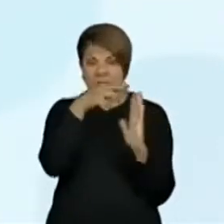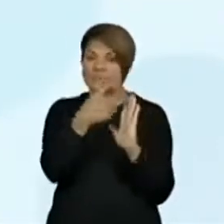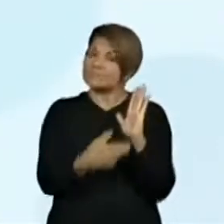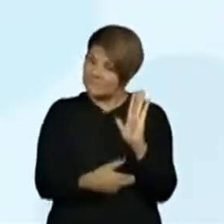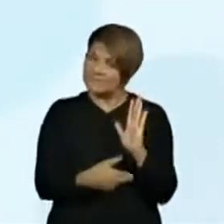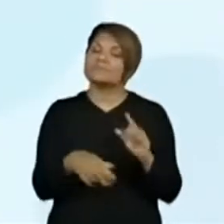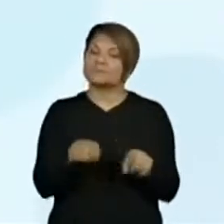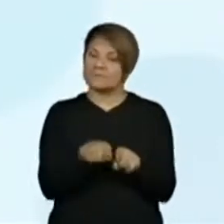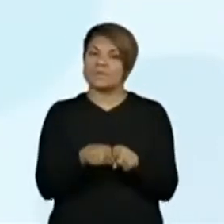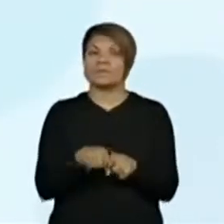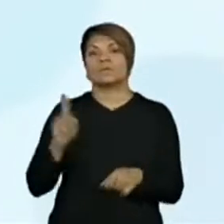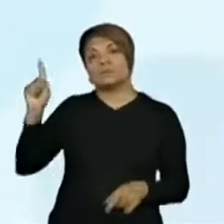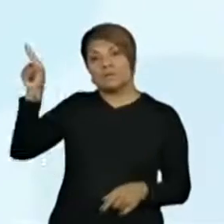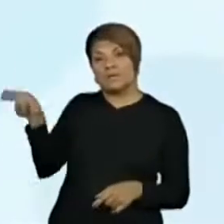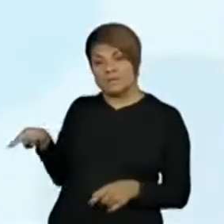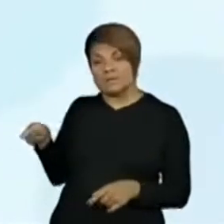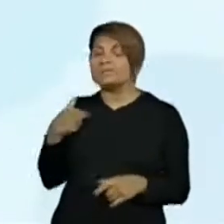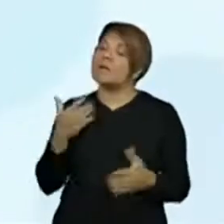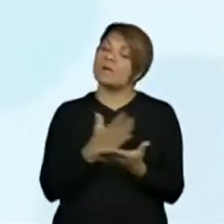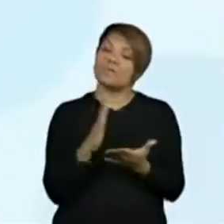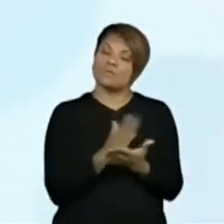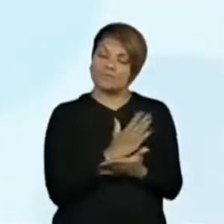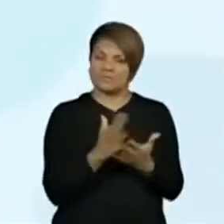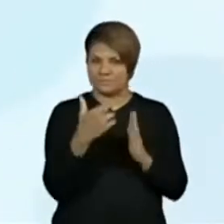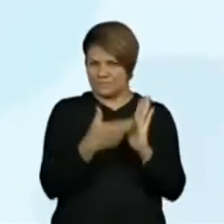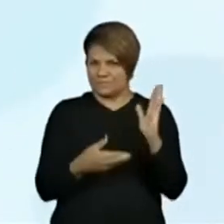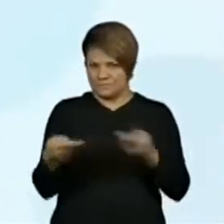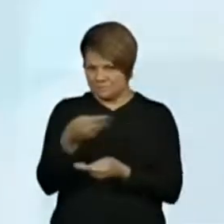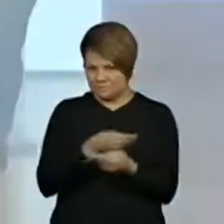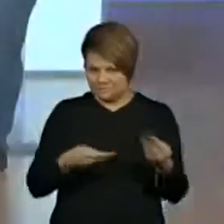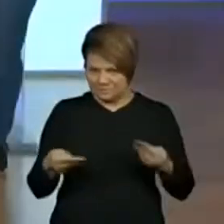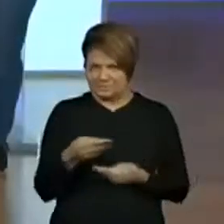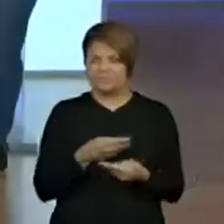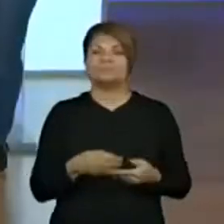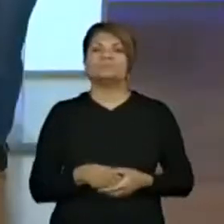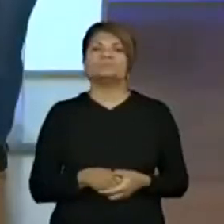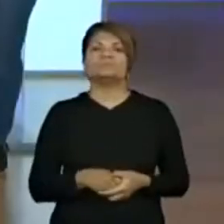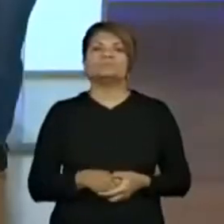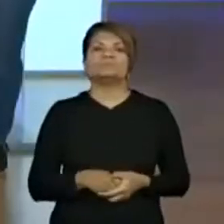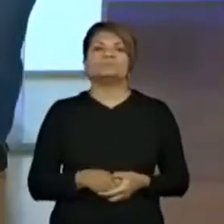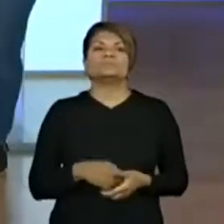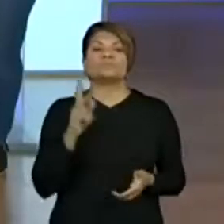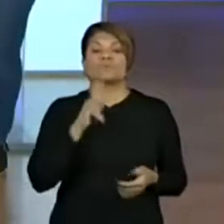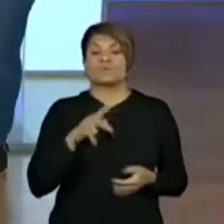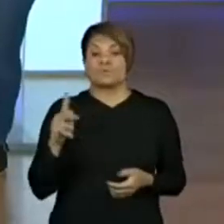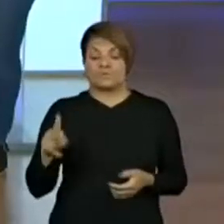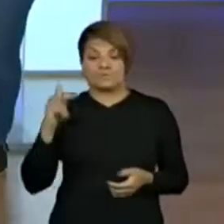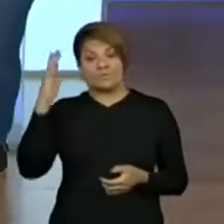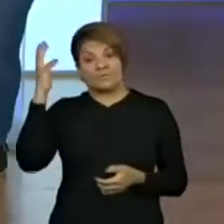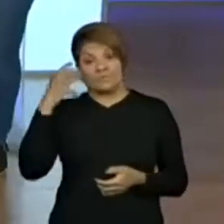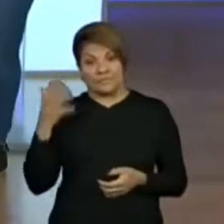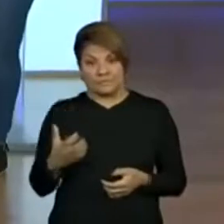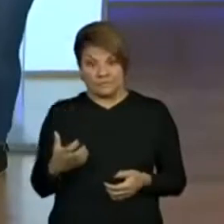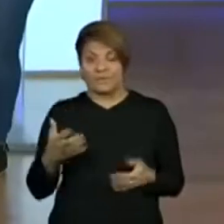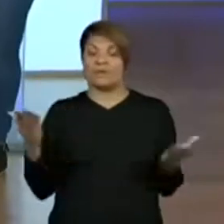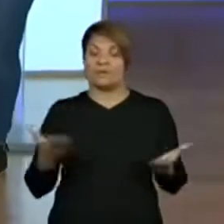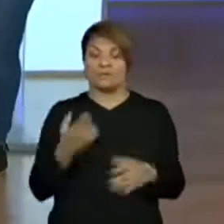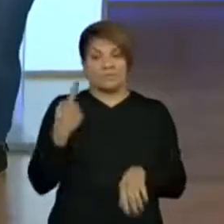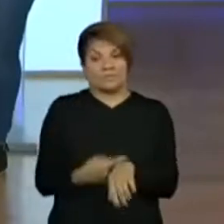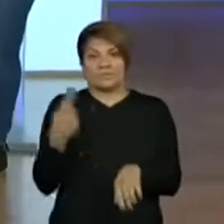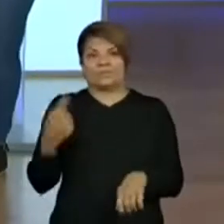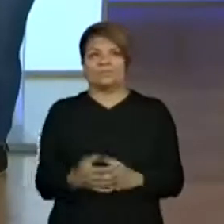veículos que a gente encontra a circulação de receitas. Perfeito? Sim. Professora Vivi, agora chegou a hora.